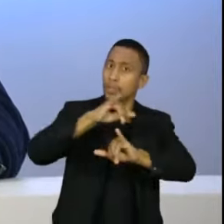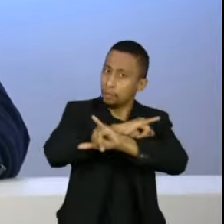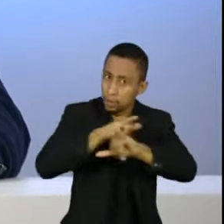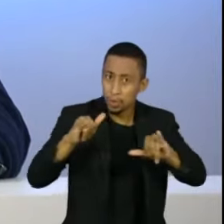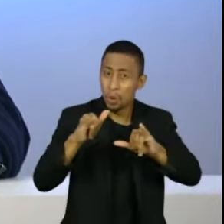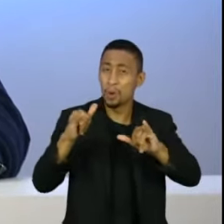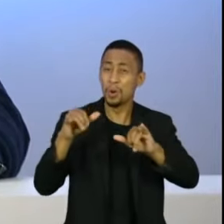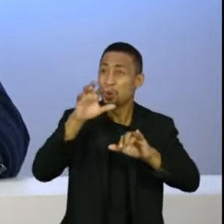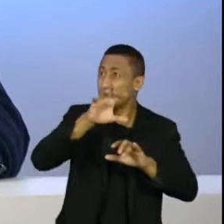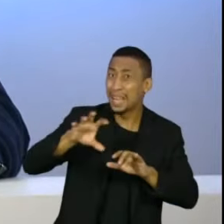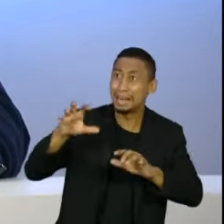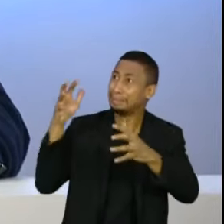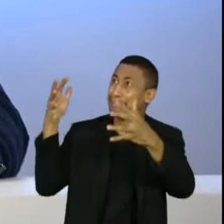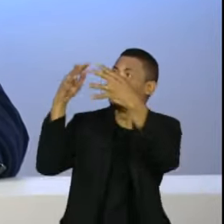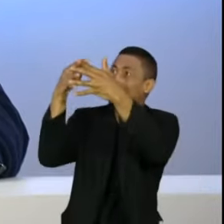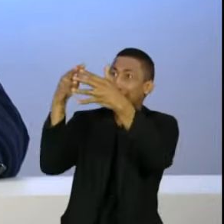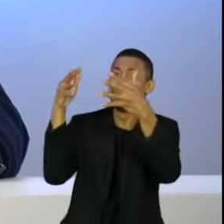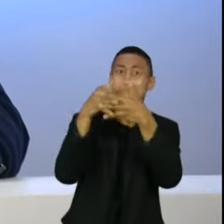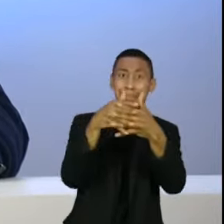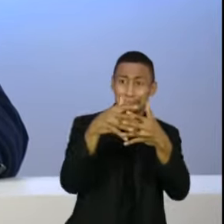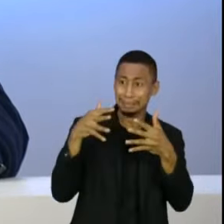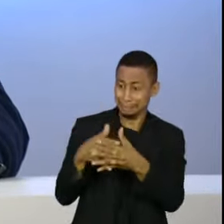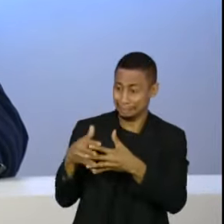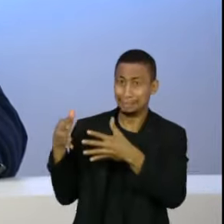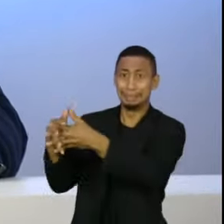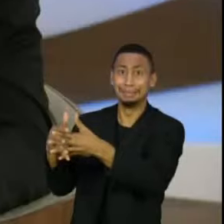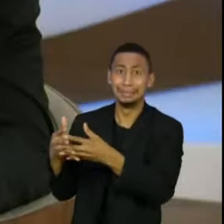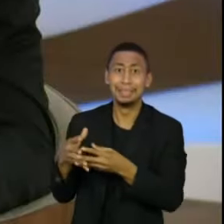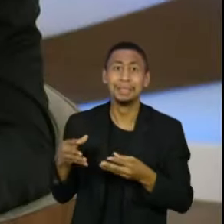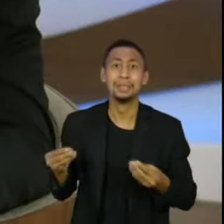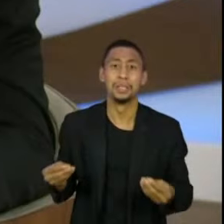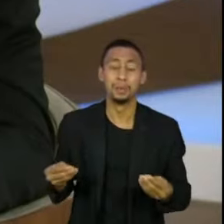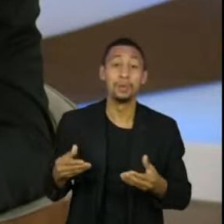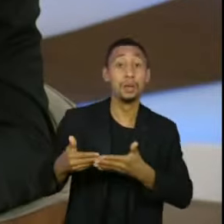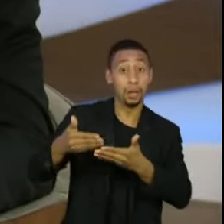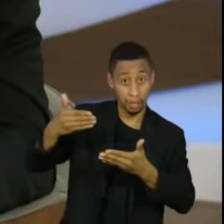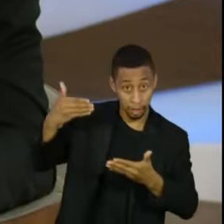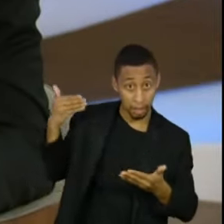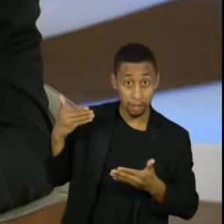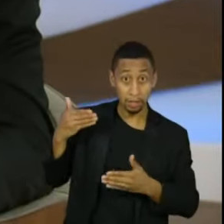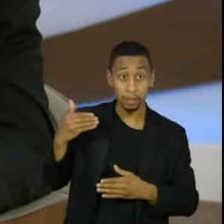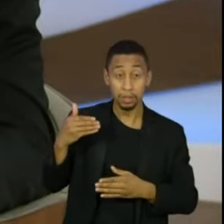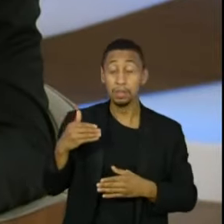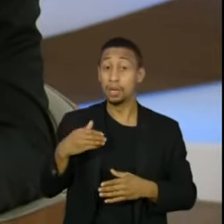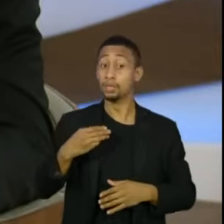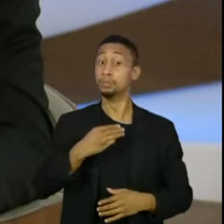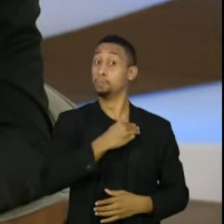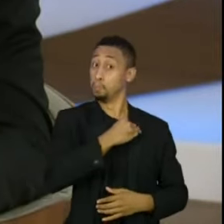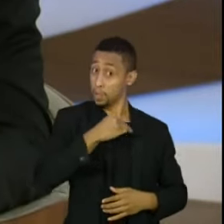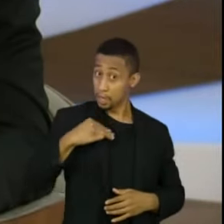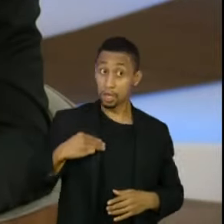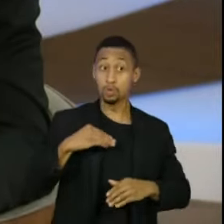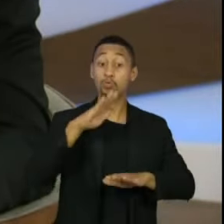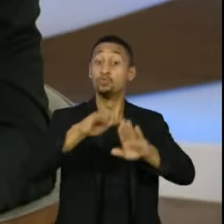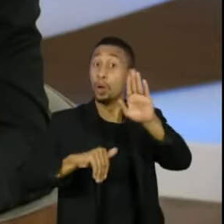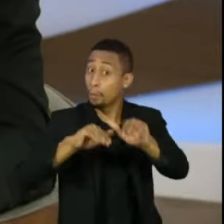Por muito menos, a gente já viu muito ministro ser chamado ao Congresso, ao Senado para dar